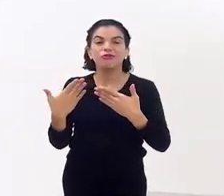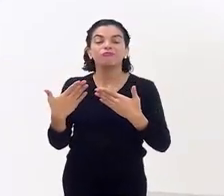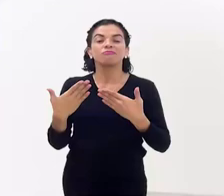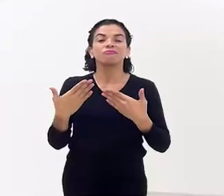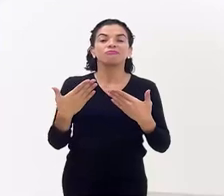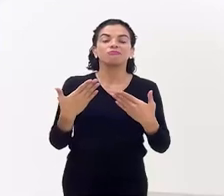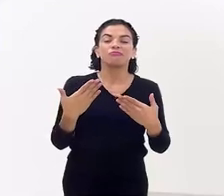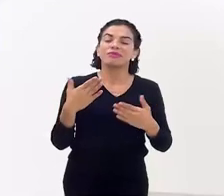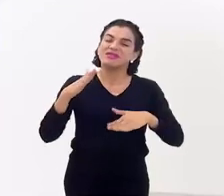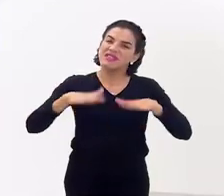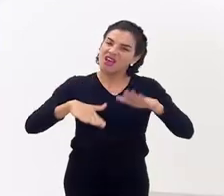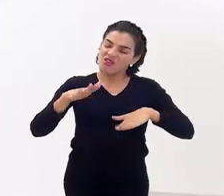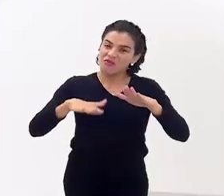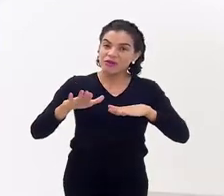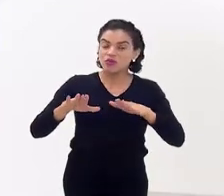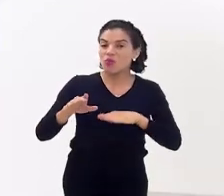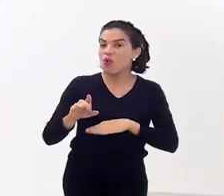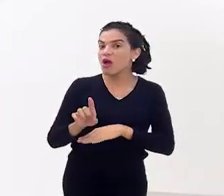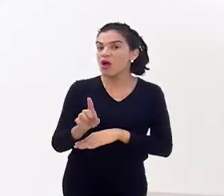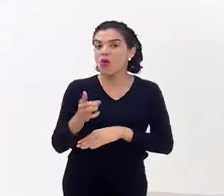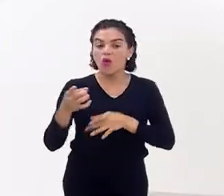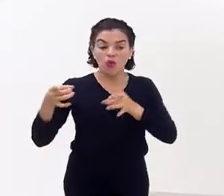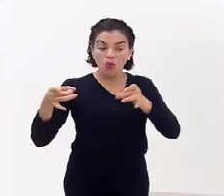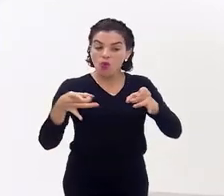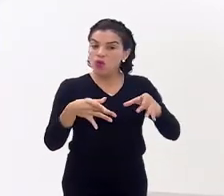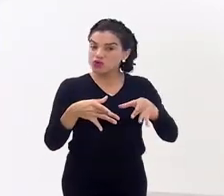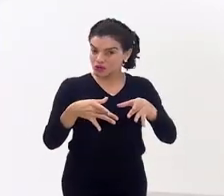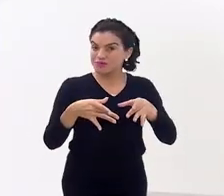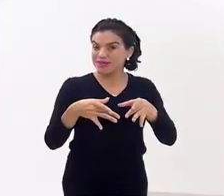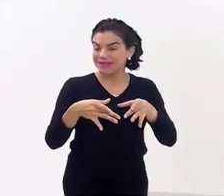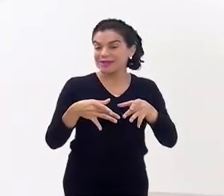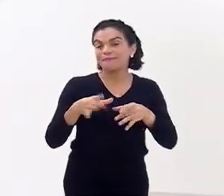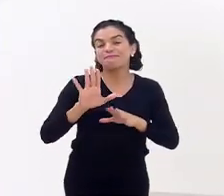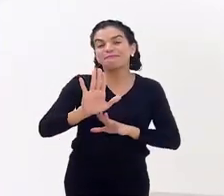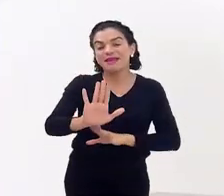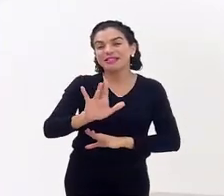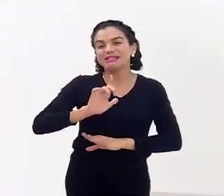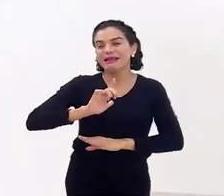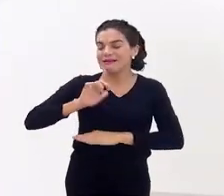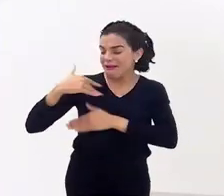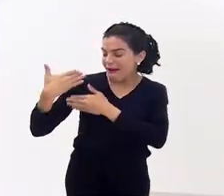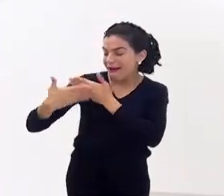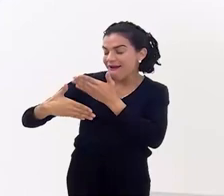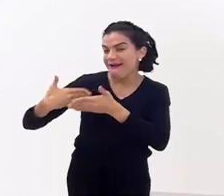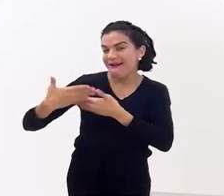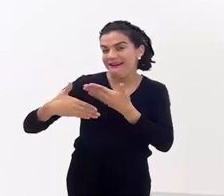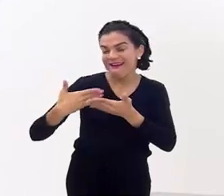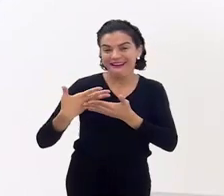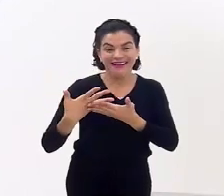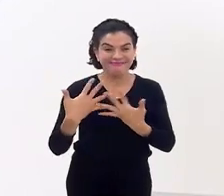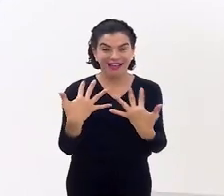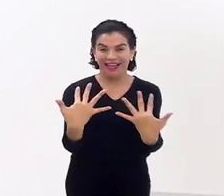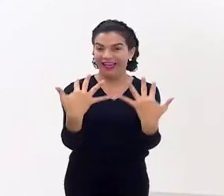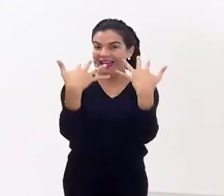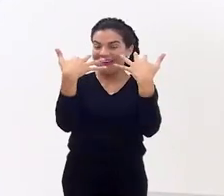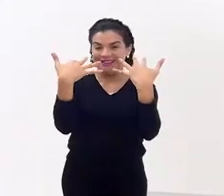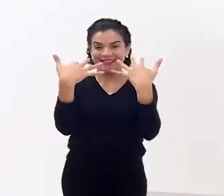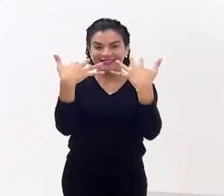talvez uma das últimas agora, mas que já é a nossa grande atração. Uma pessoa que